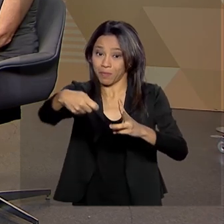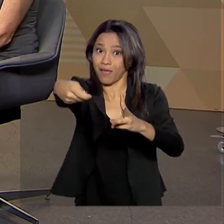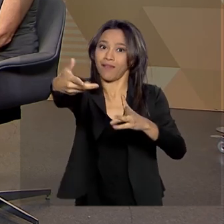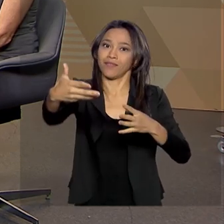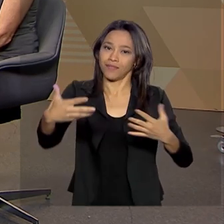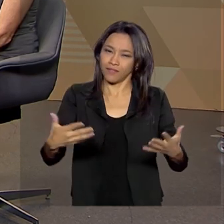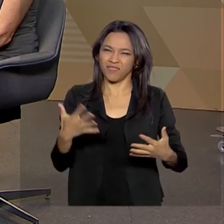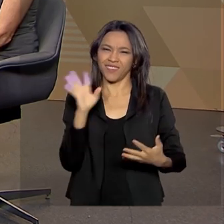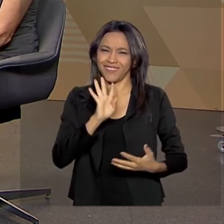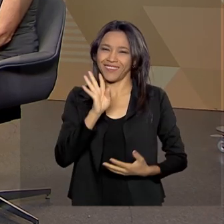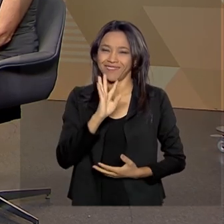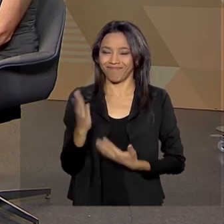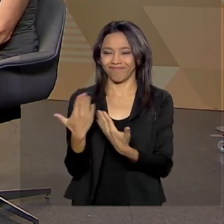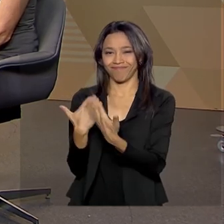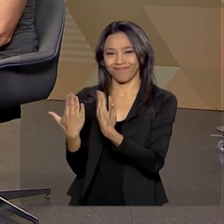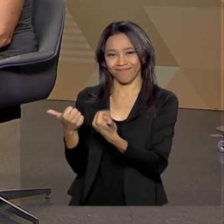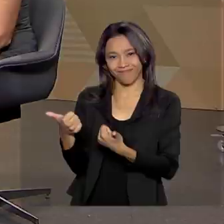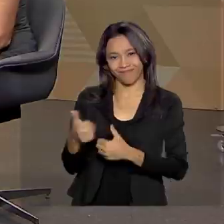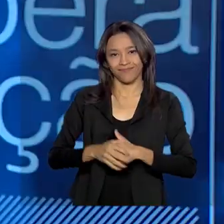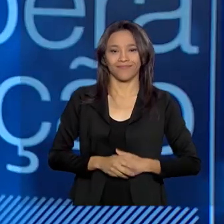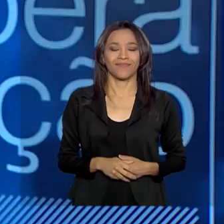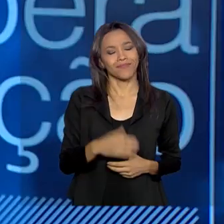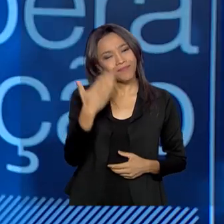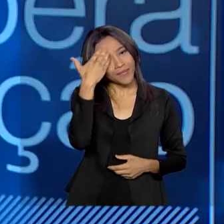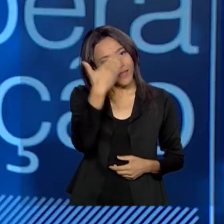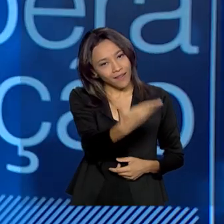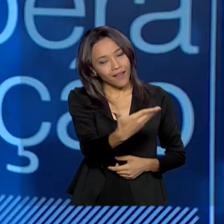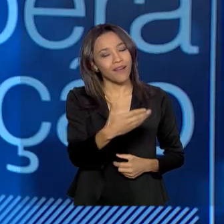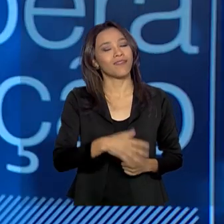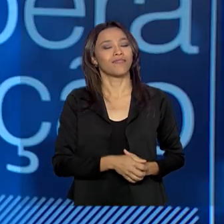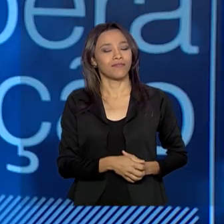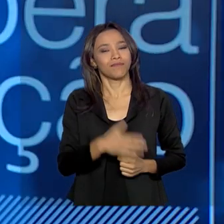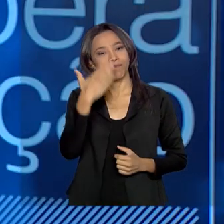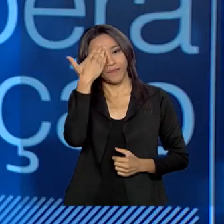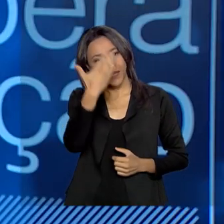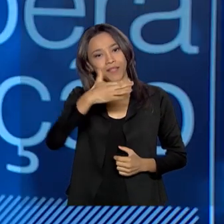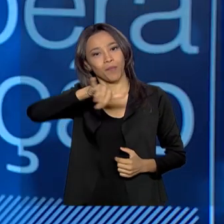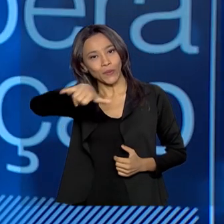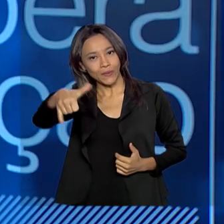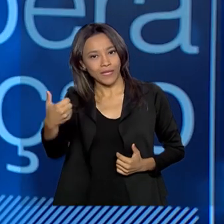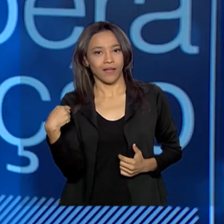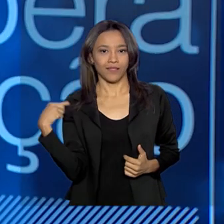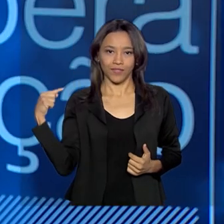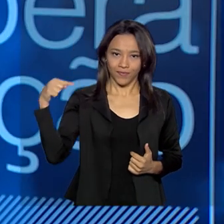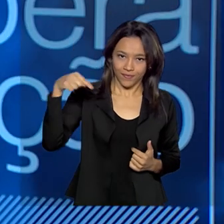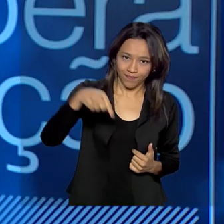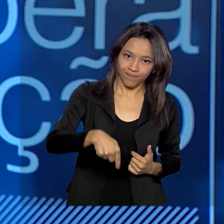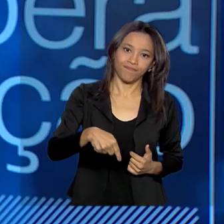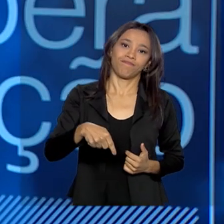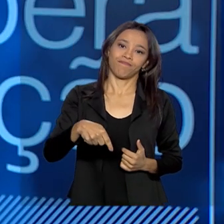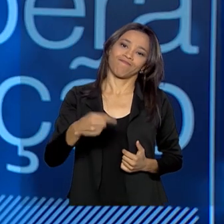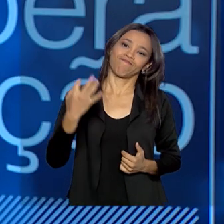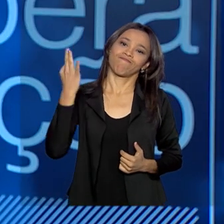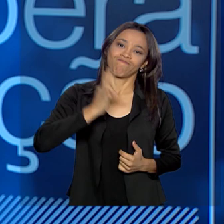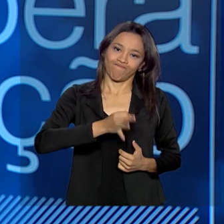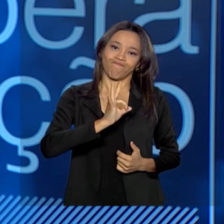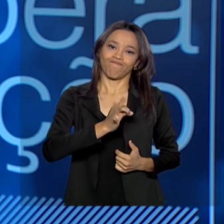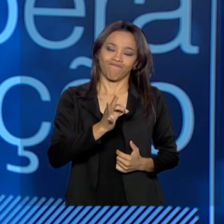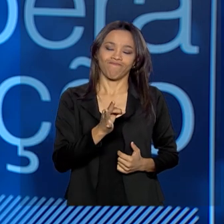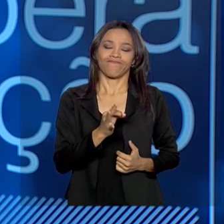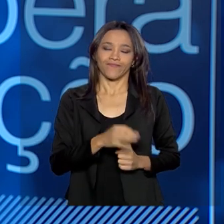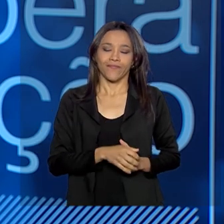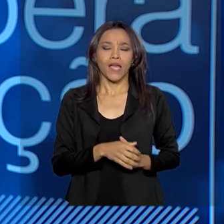foi muito bacana falar com a senhora. Muito obrigada, muito obrigada pela oportunidade e realmente poder